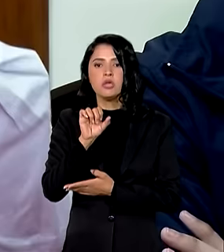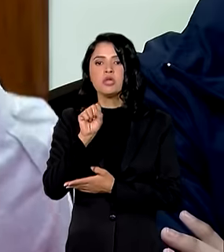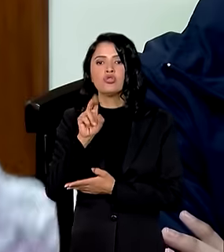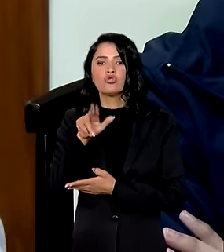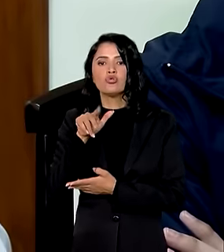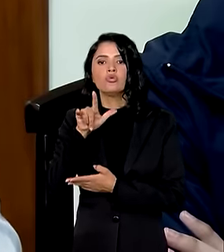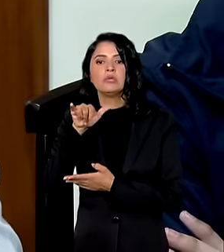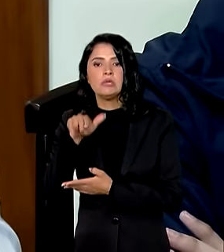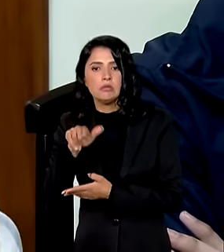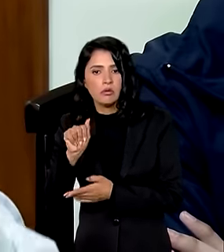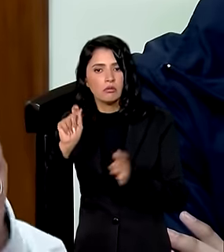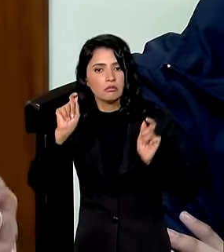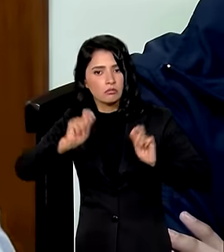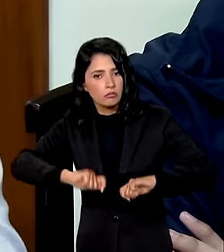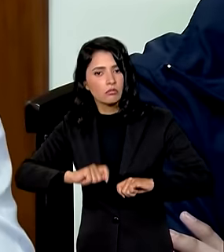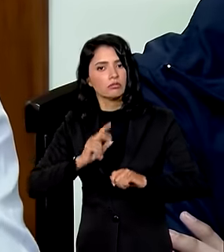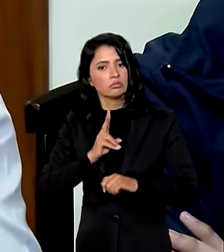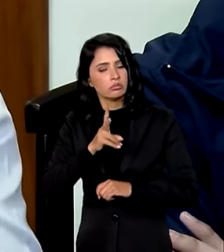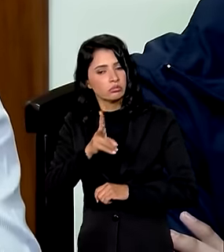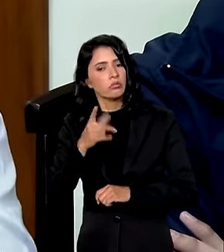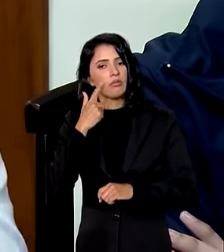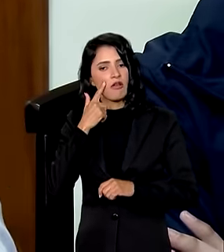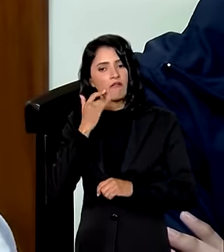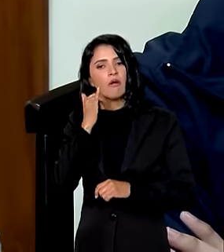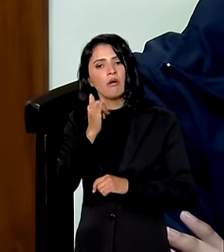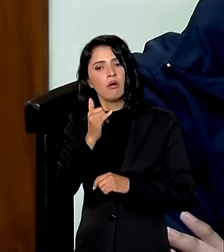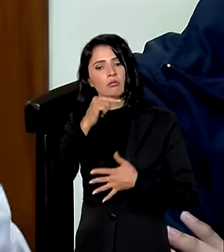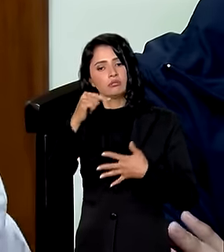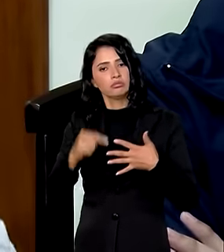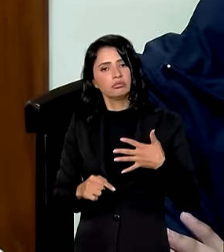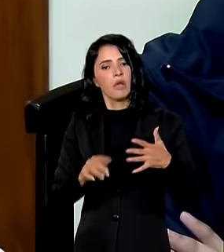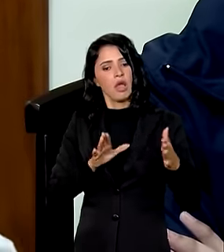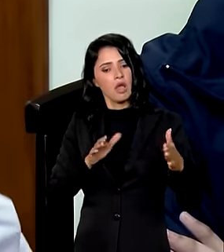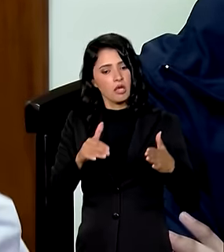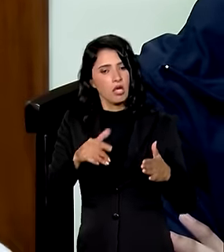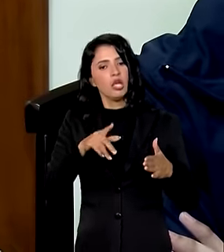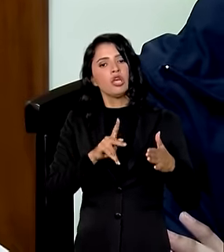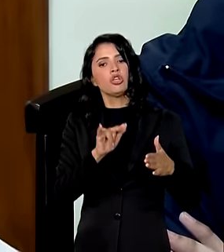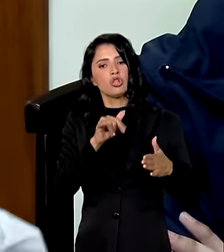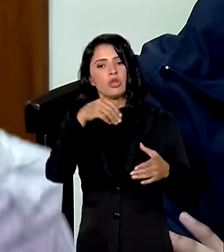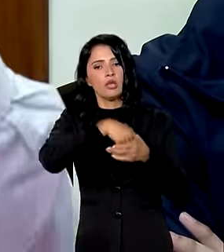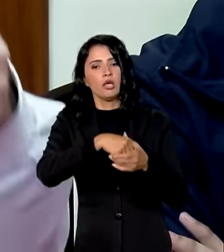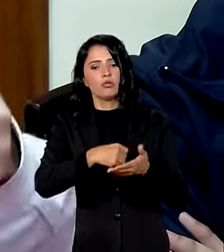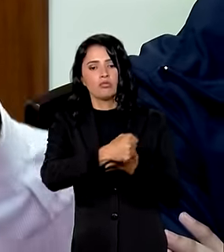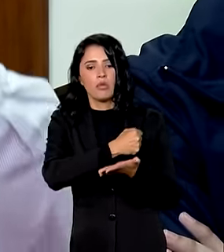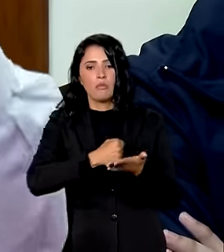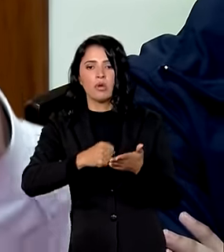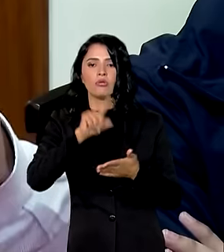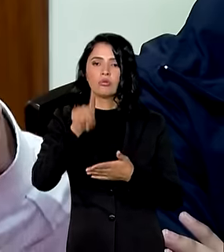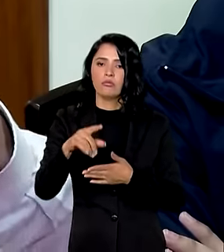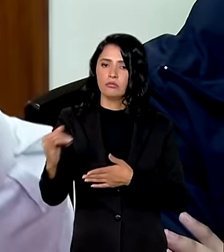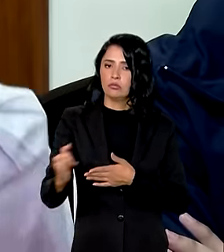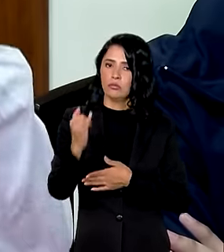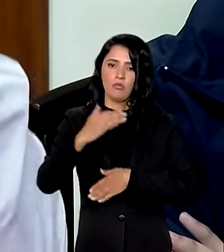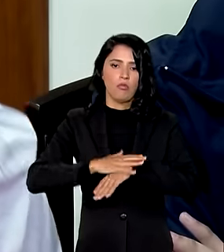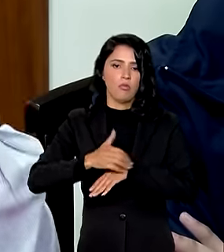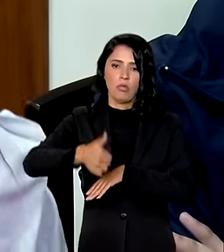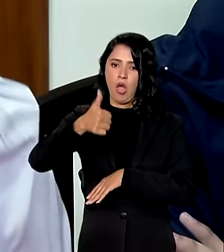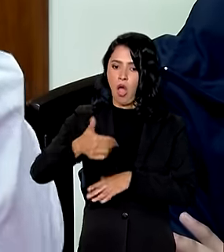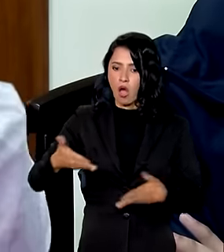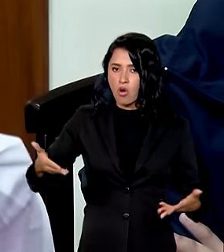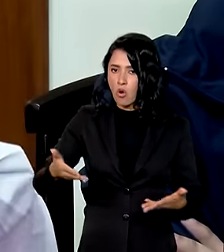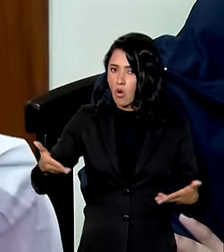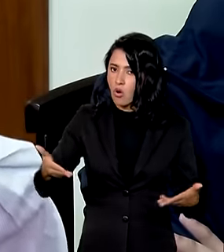dar uma sequência grande aqui citando são kits com medicamentos que são fundamentais para esse primeiro momento em que